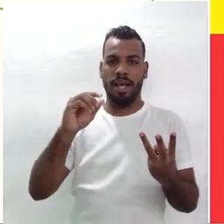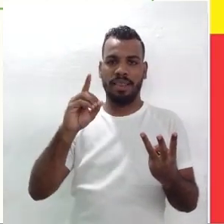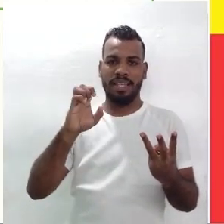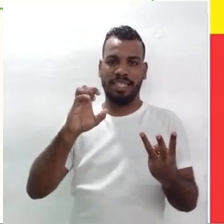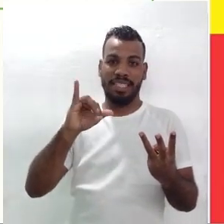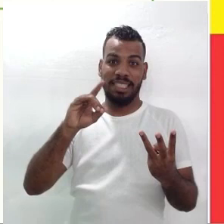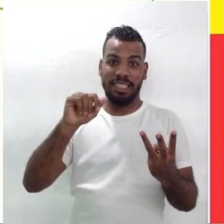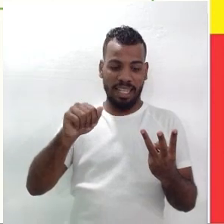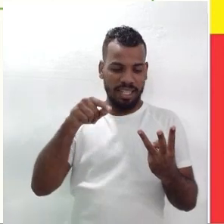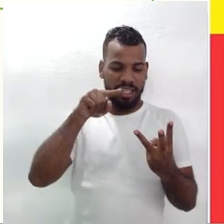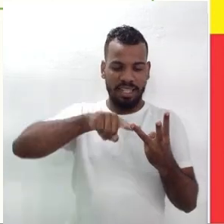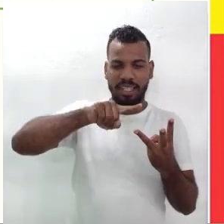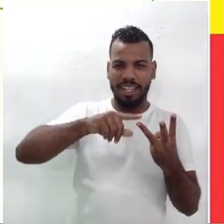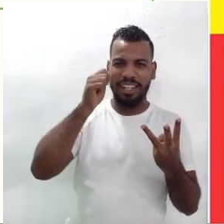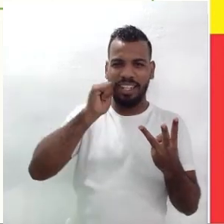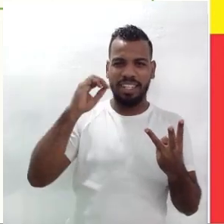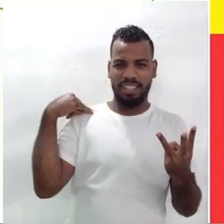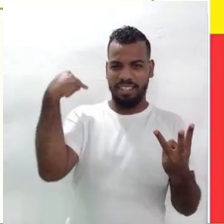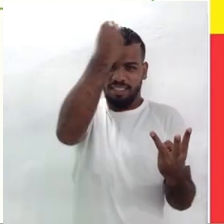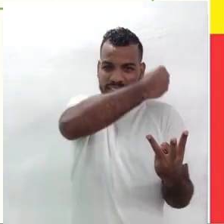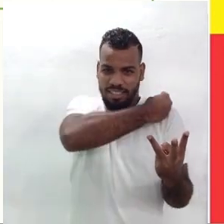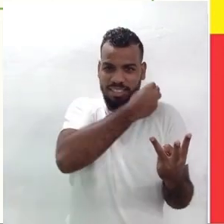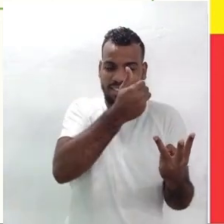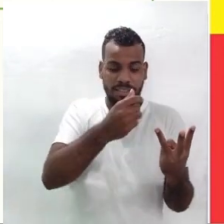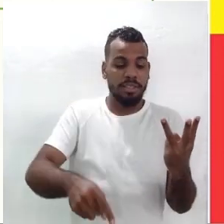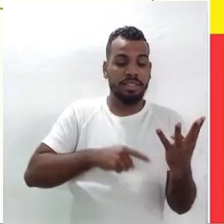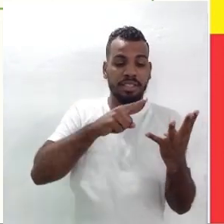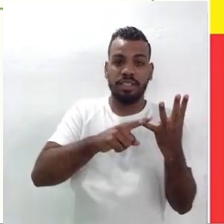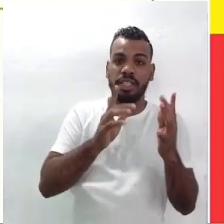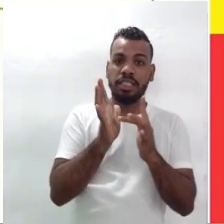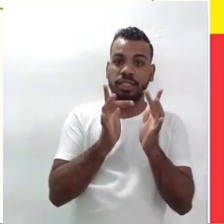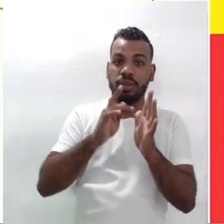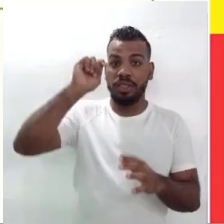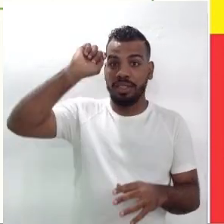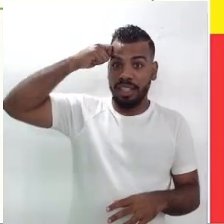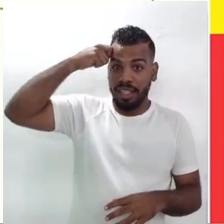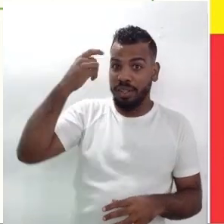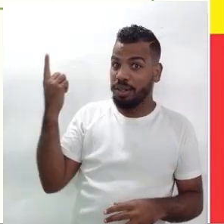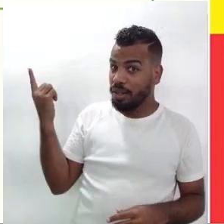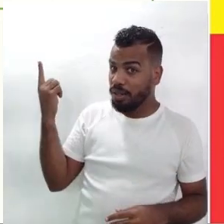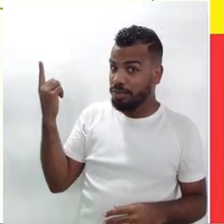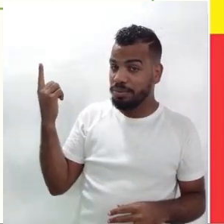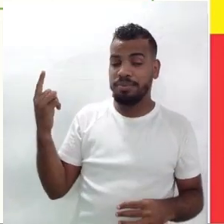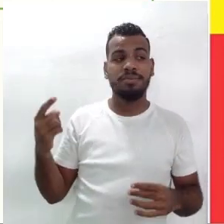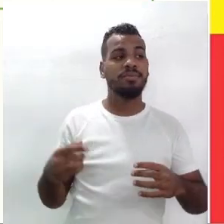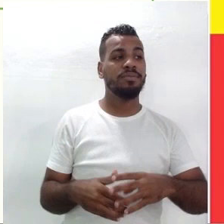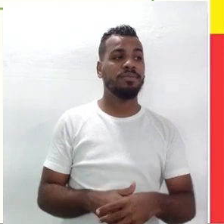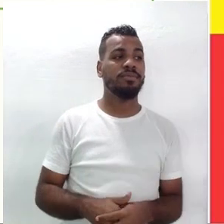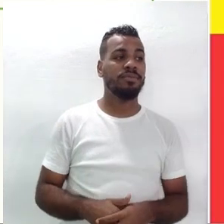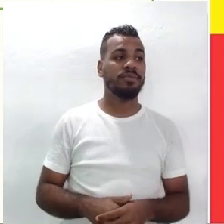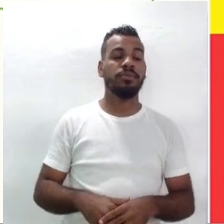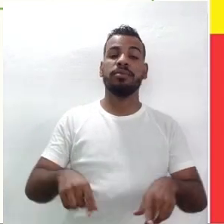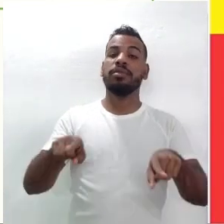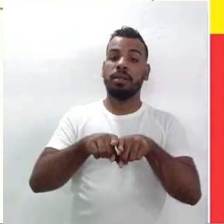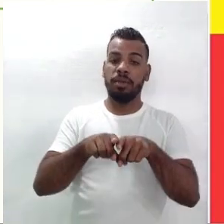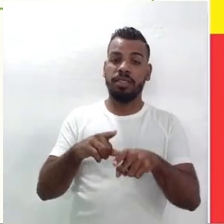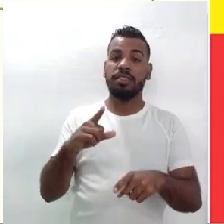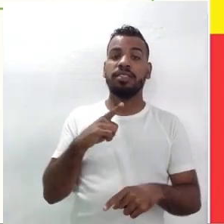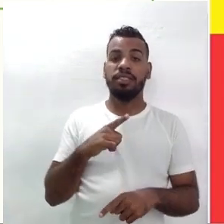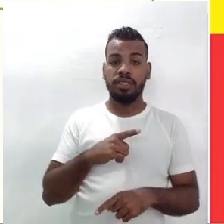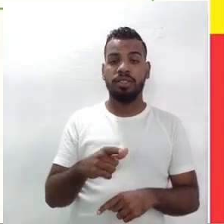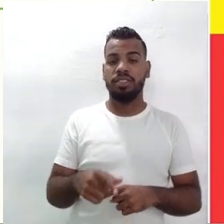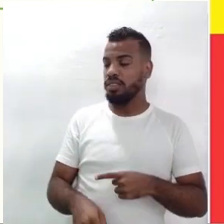veja só essa questão, essa desconstrução que se faz, nós temos aqui, e nós temos também essa questão do próprio